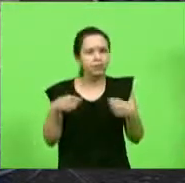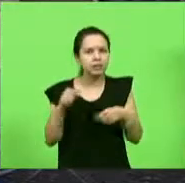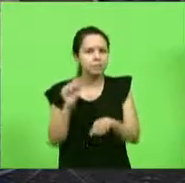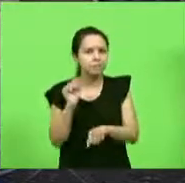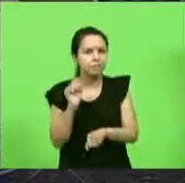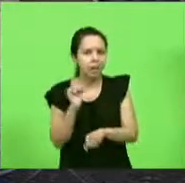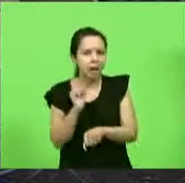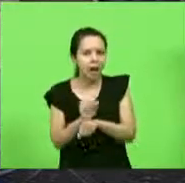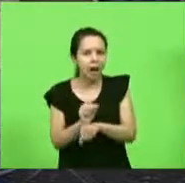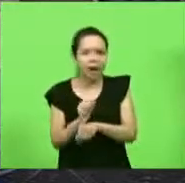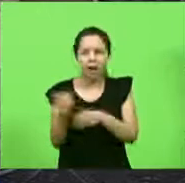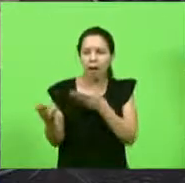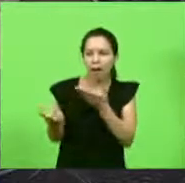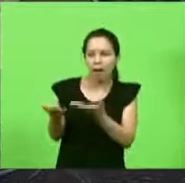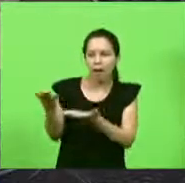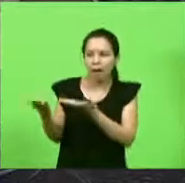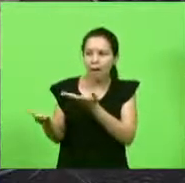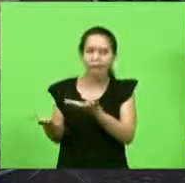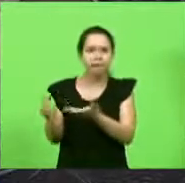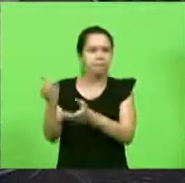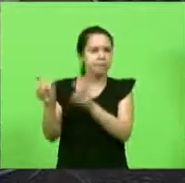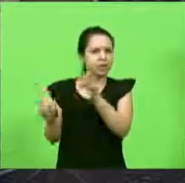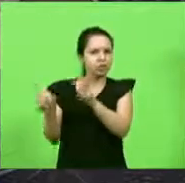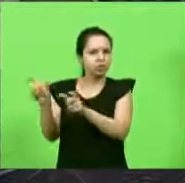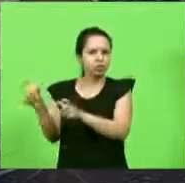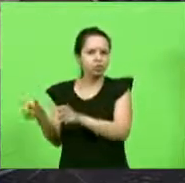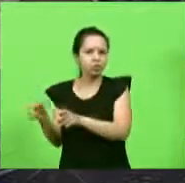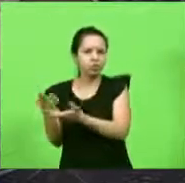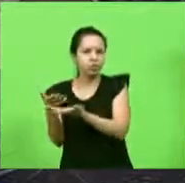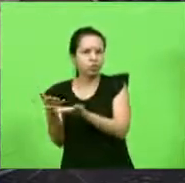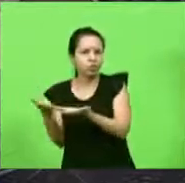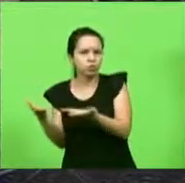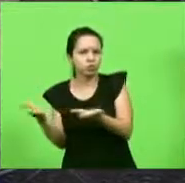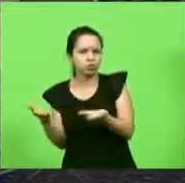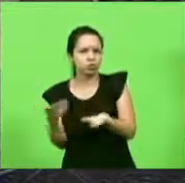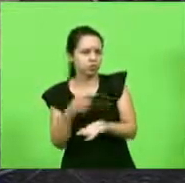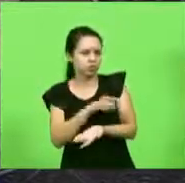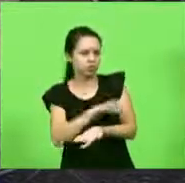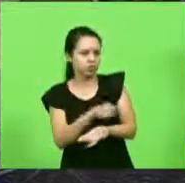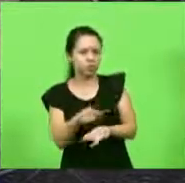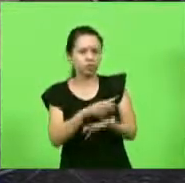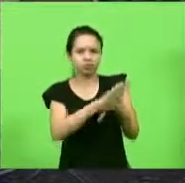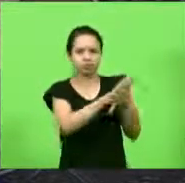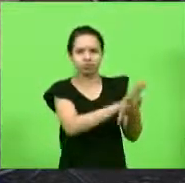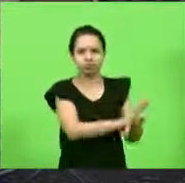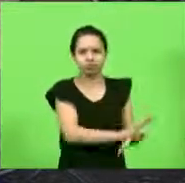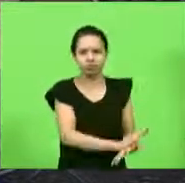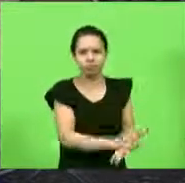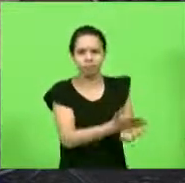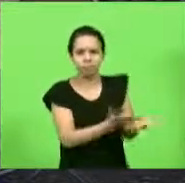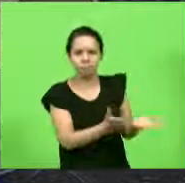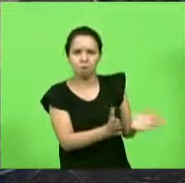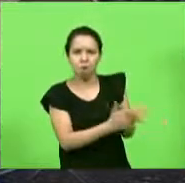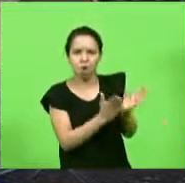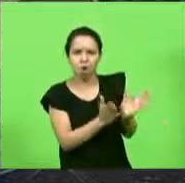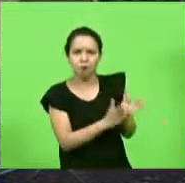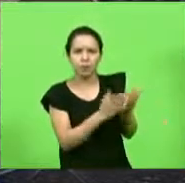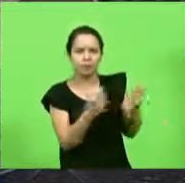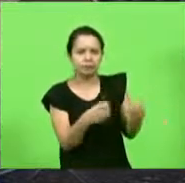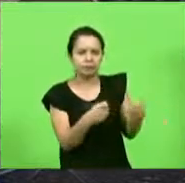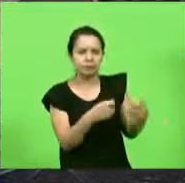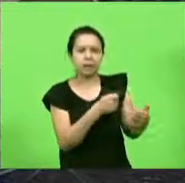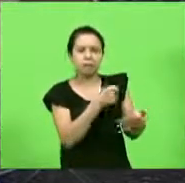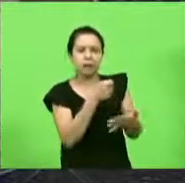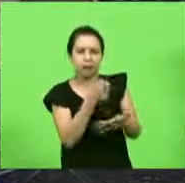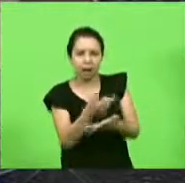essas pessoas que ficam colocando os mais pobres sobre essa situação precária de ter que pagar pela